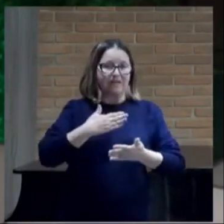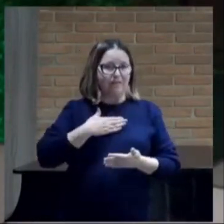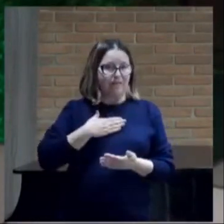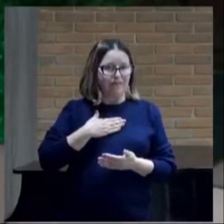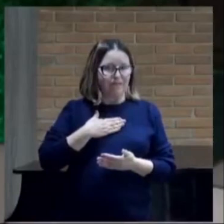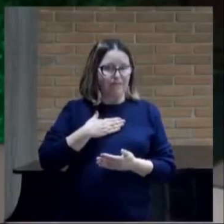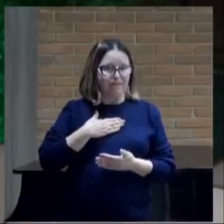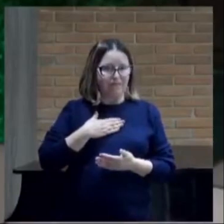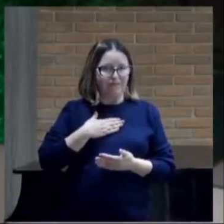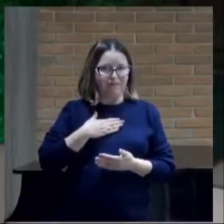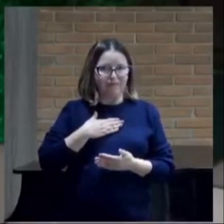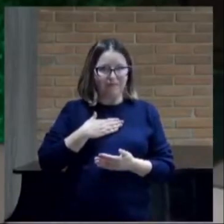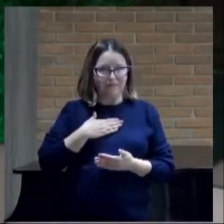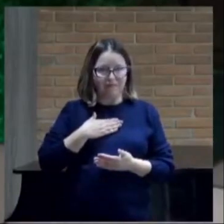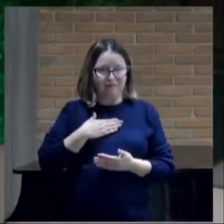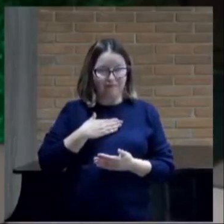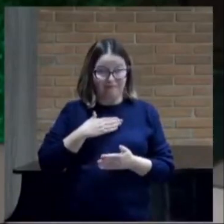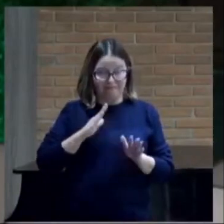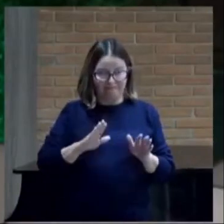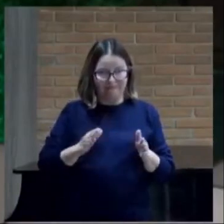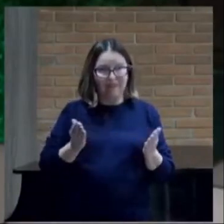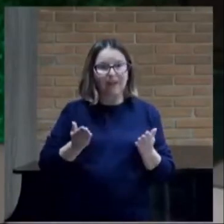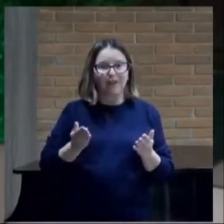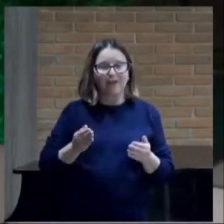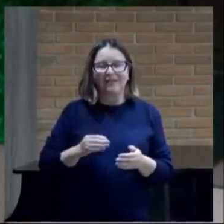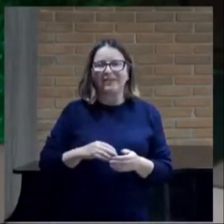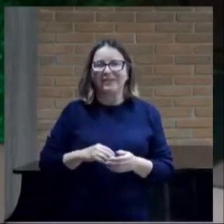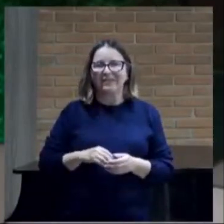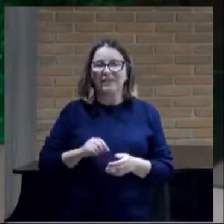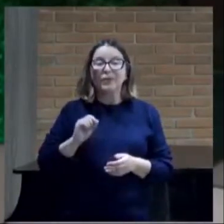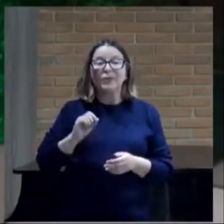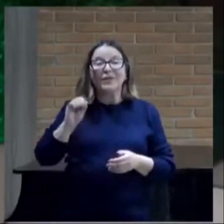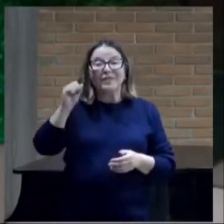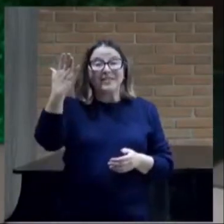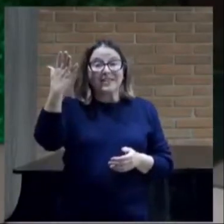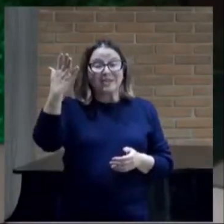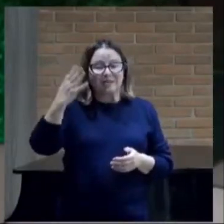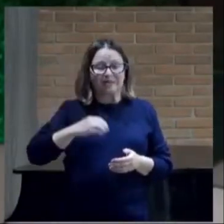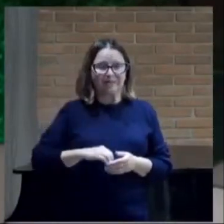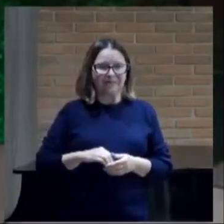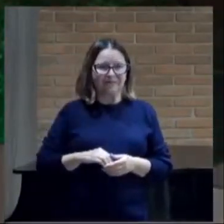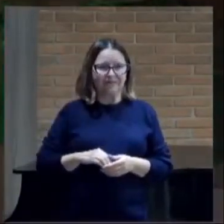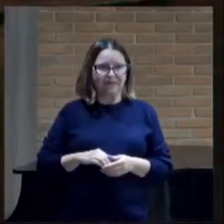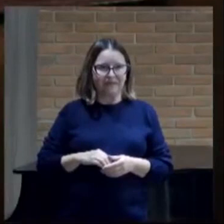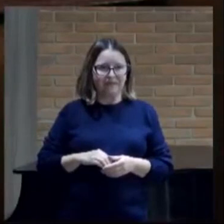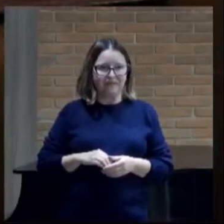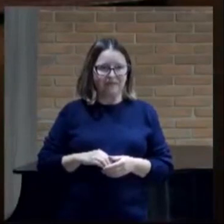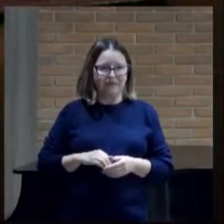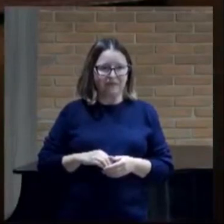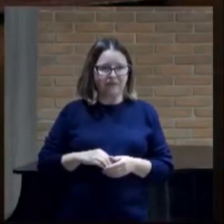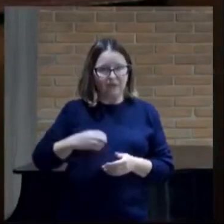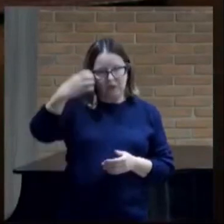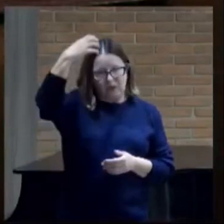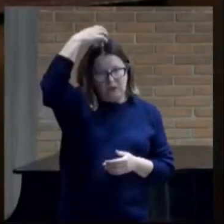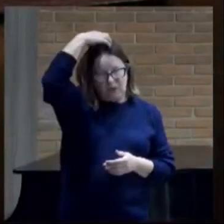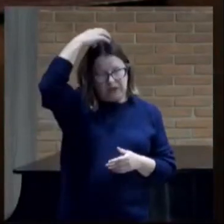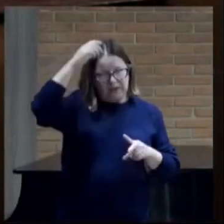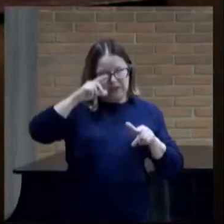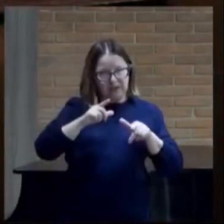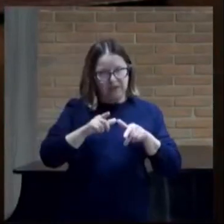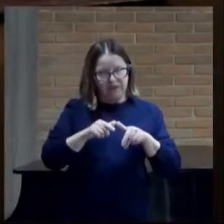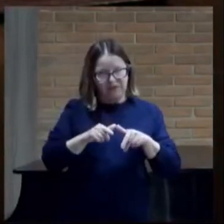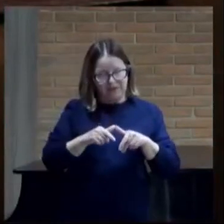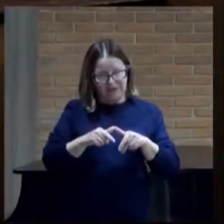agora vamos ver o que aconteceu vamos embora ligeiro subiram o rei de Israel e